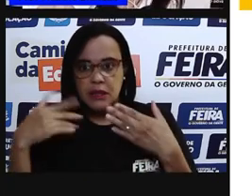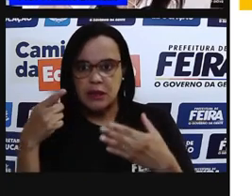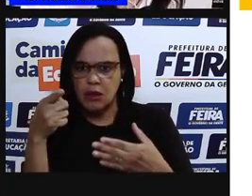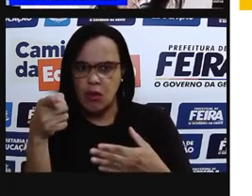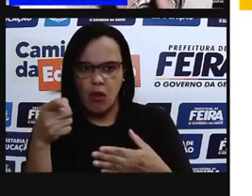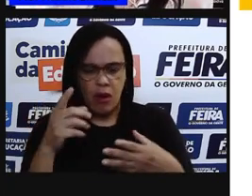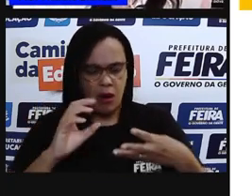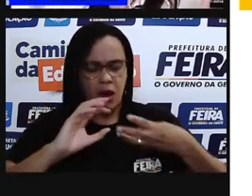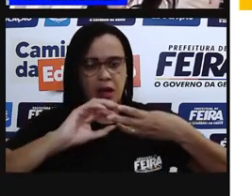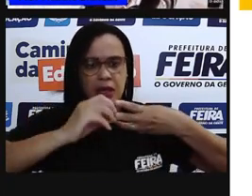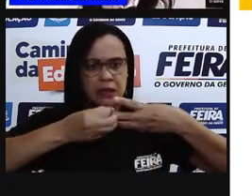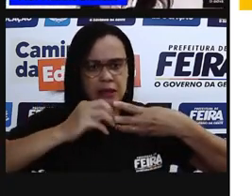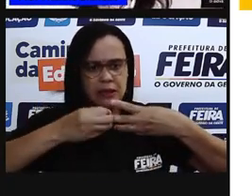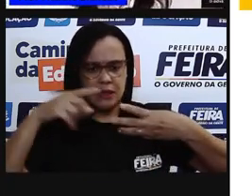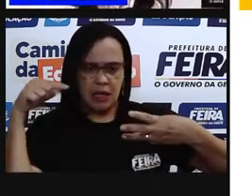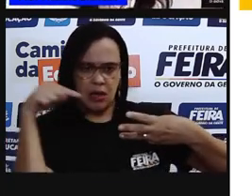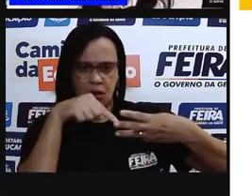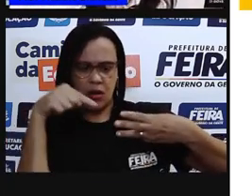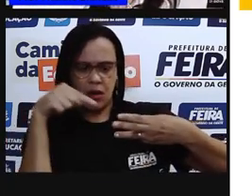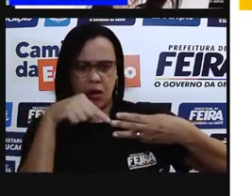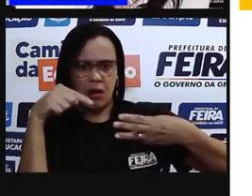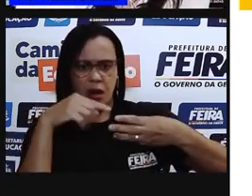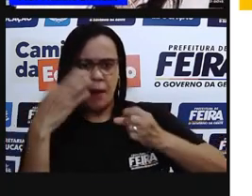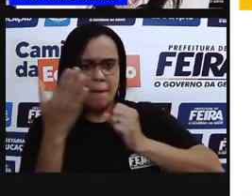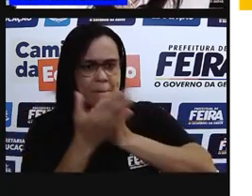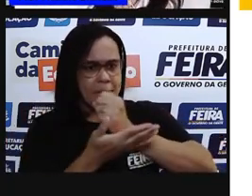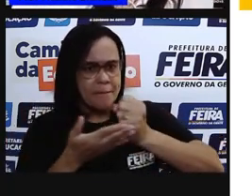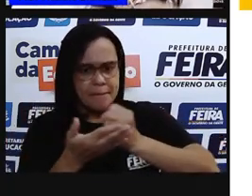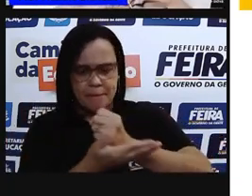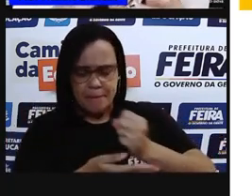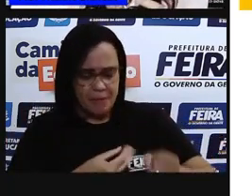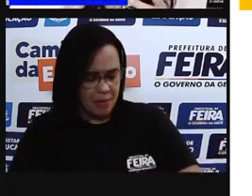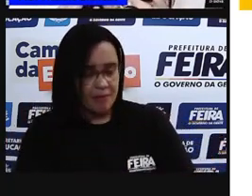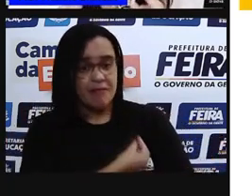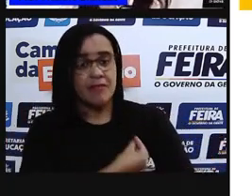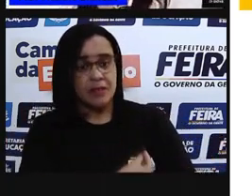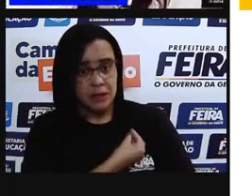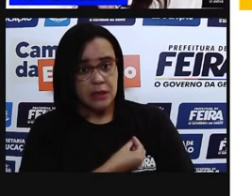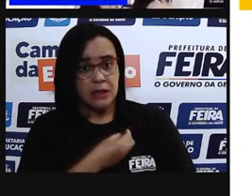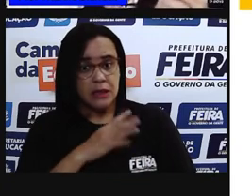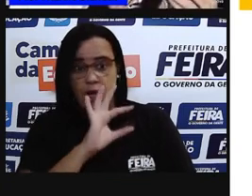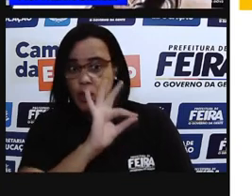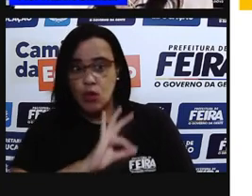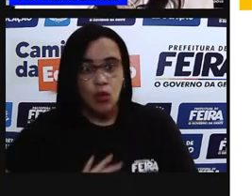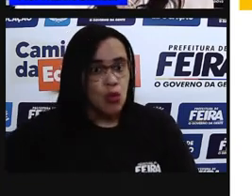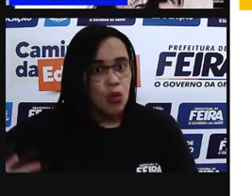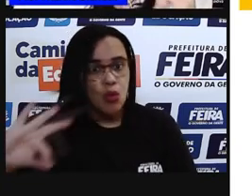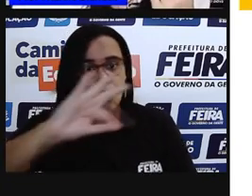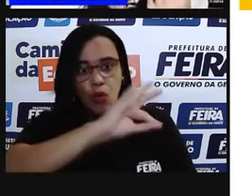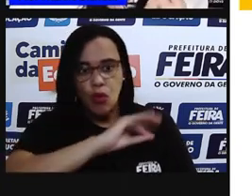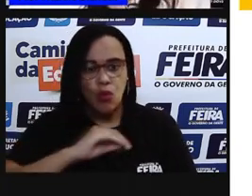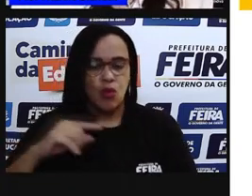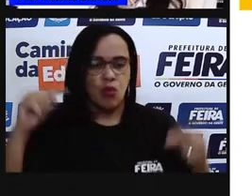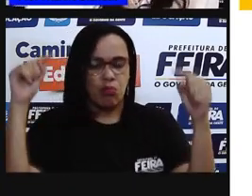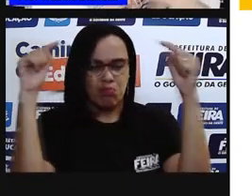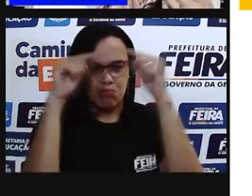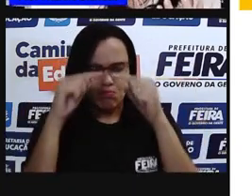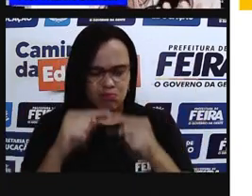unidade básica da vida, a gente quer dizer que toda a vida, ela precisa de